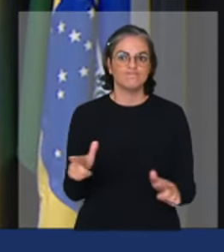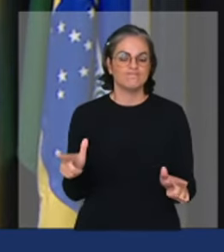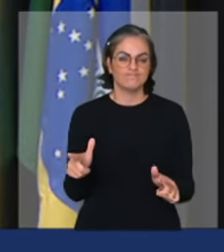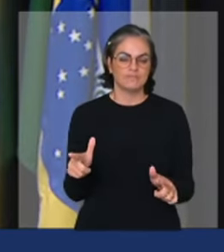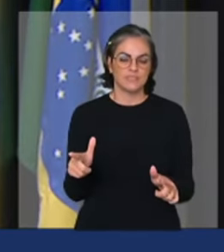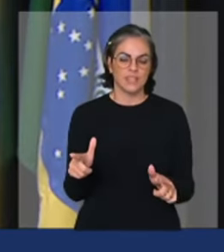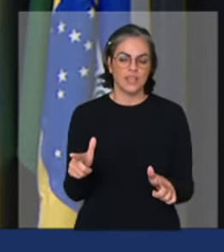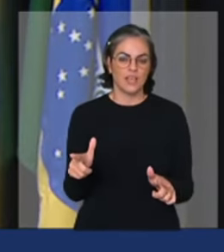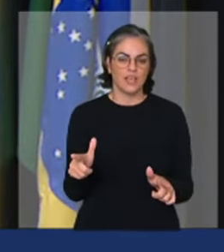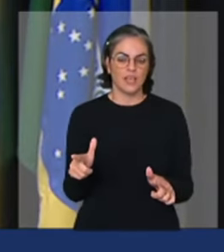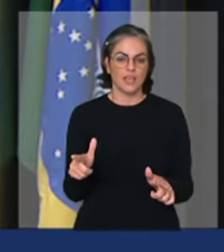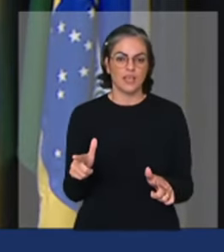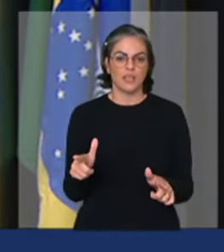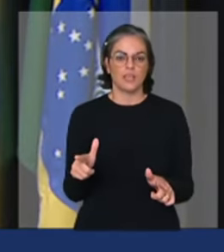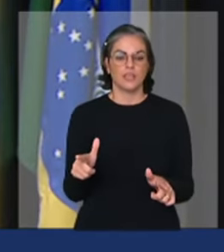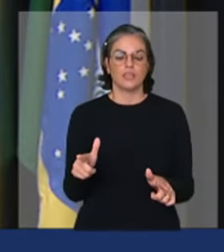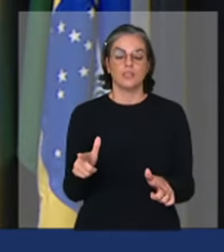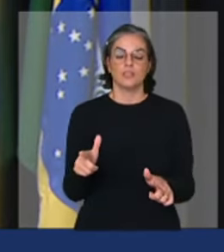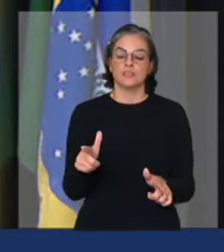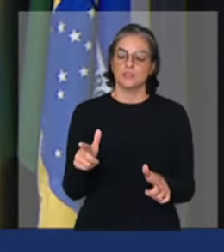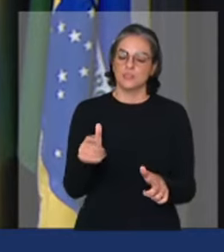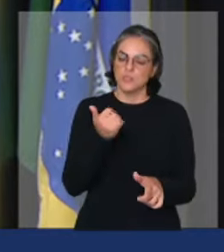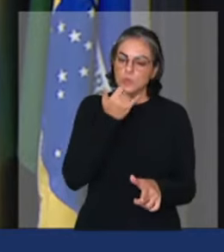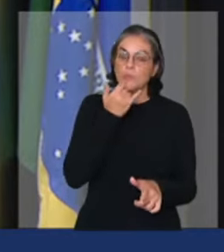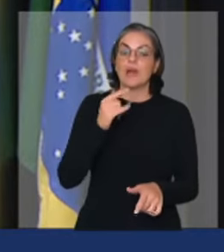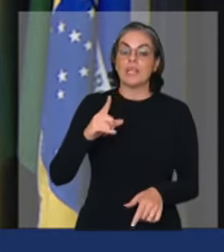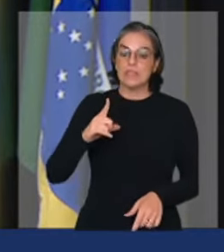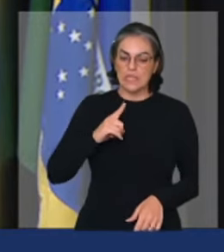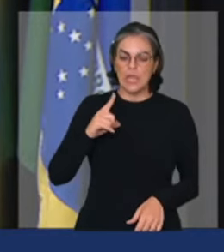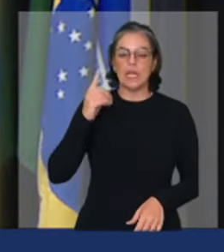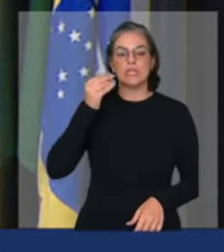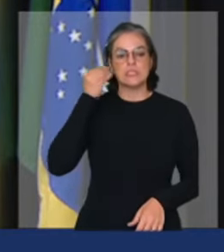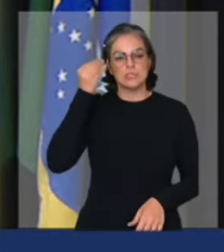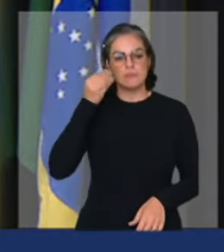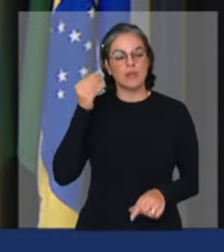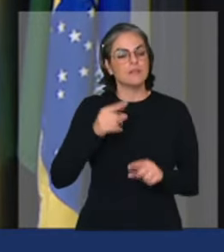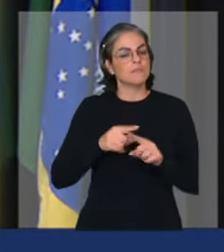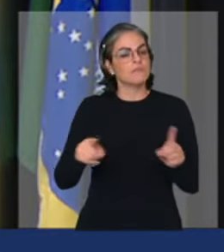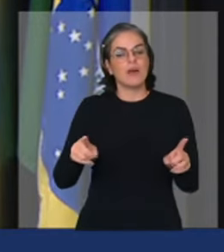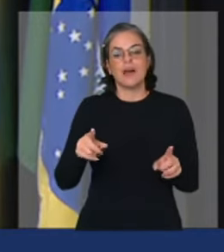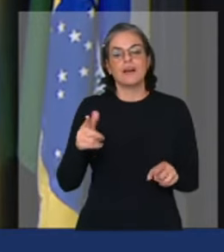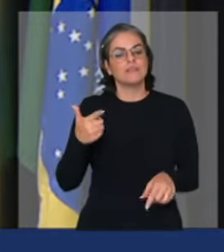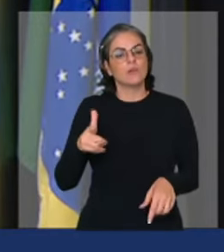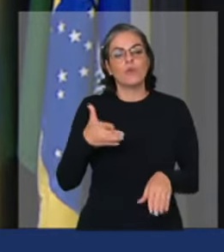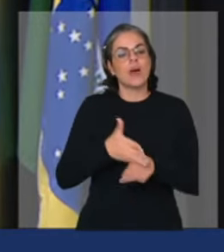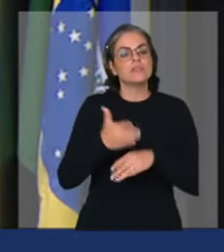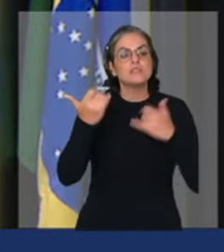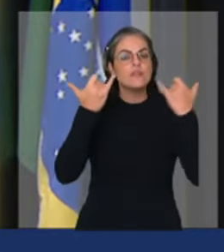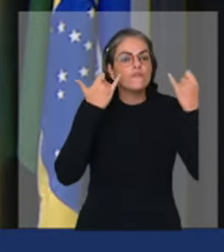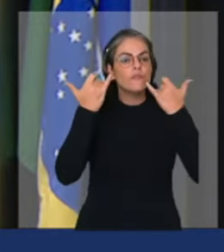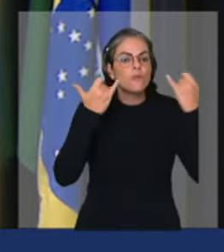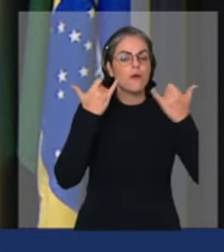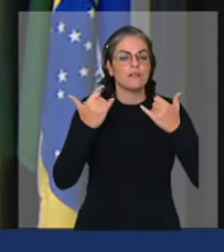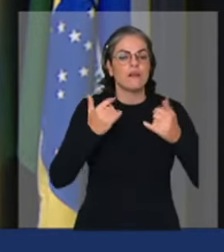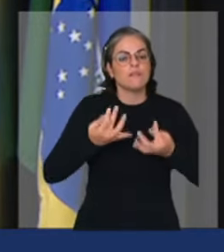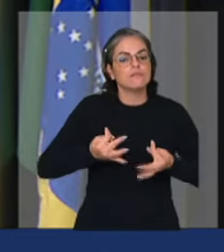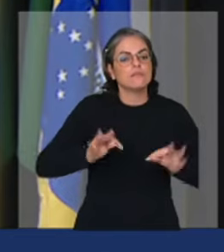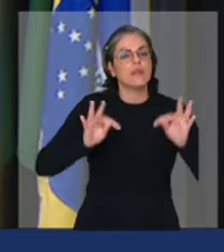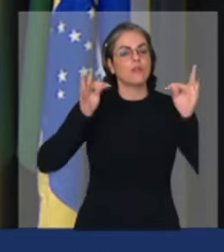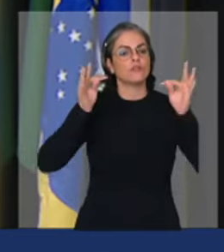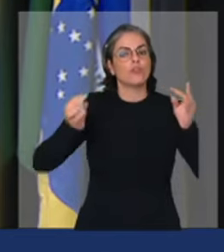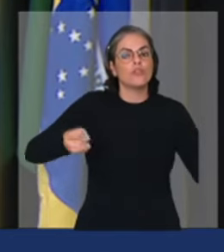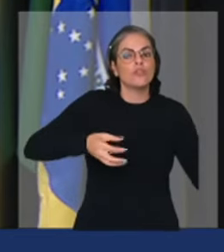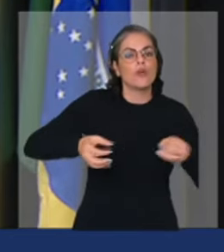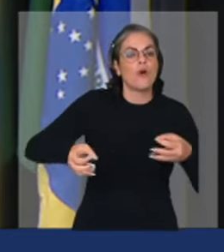mas não tem tanta vitalidade nem acesso a novas informações e tecnologias que possam ajudá-los nas